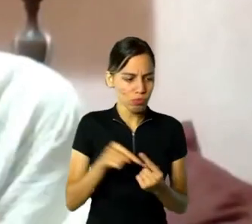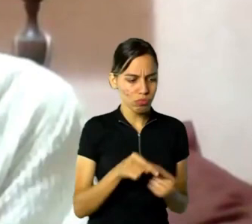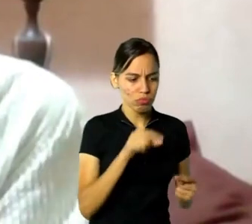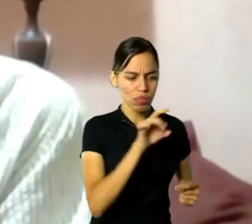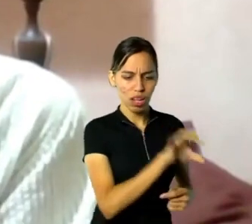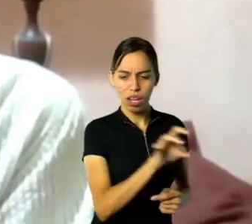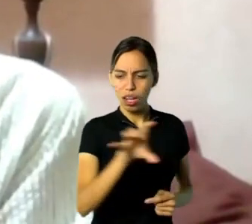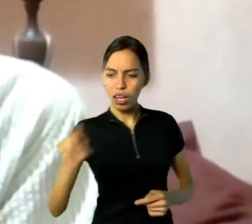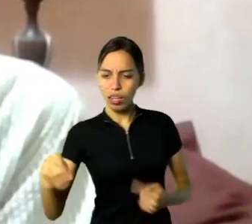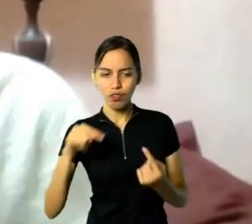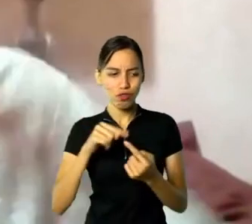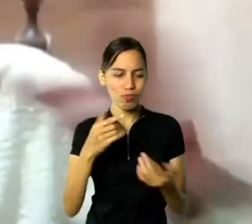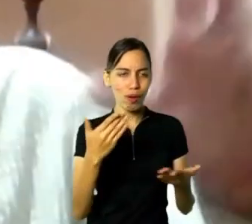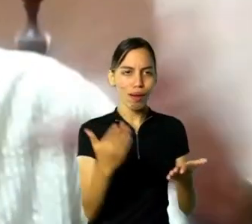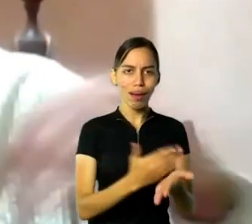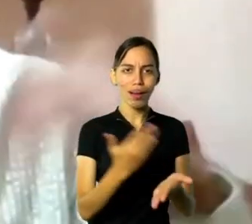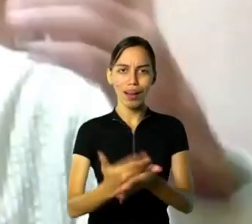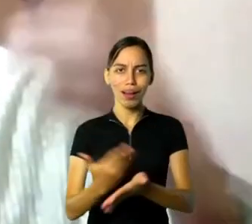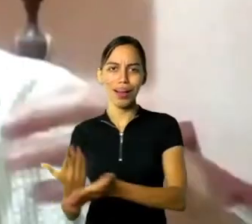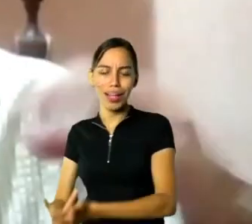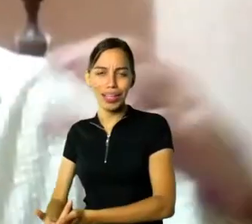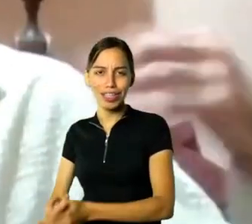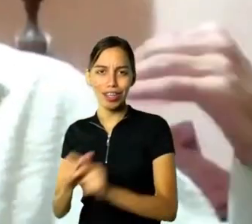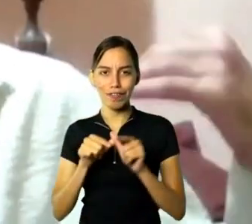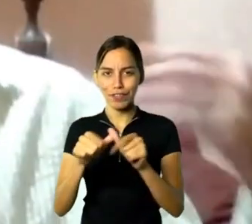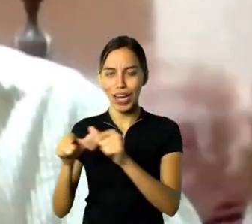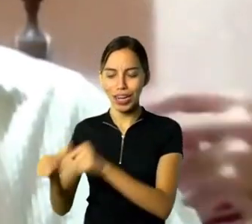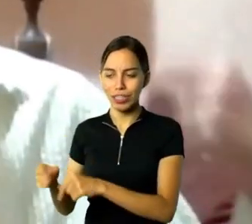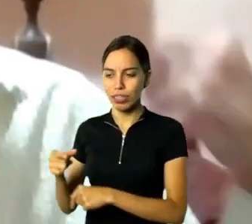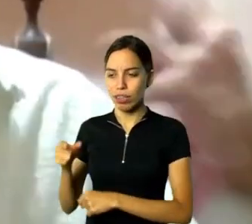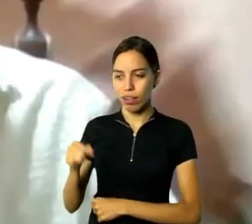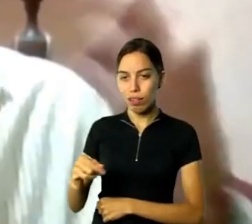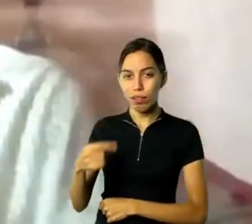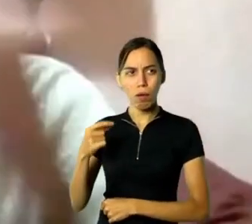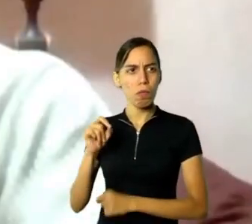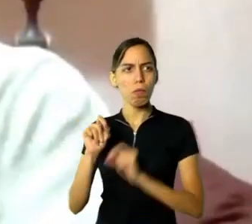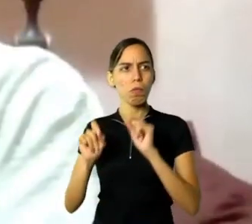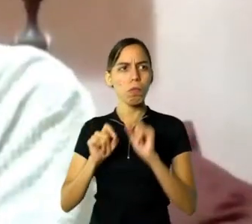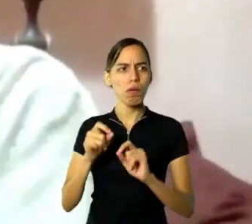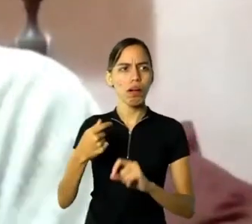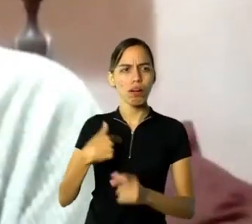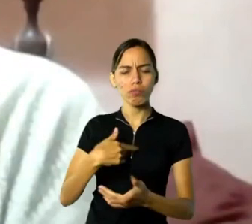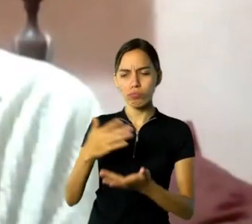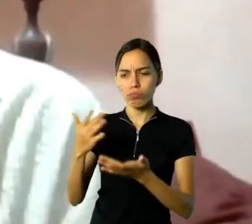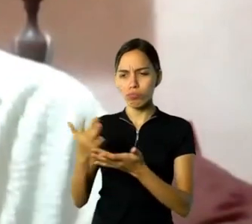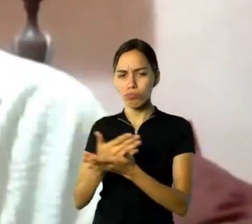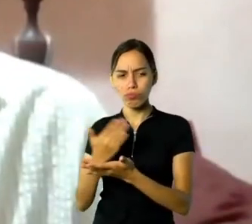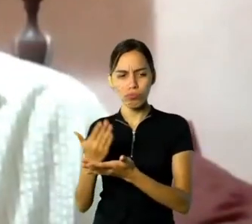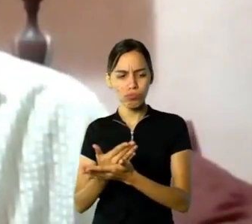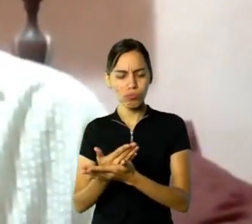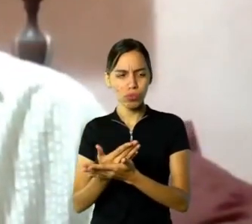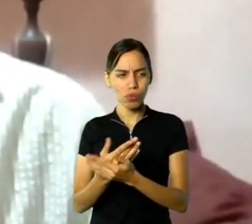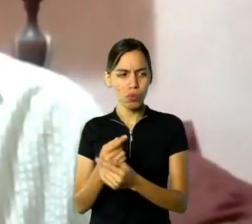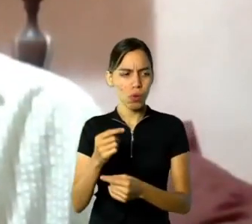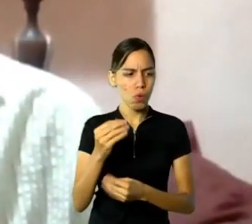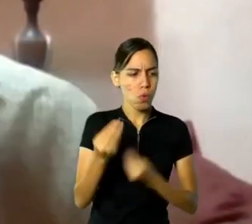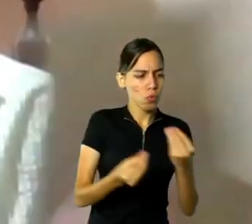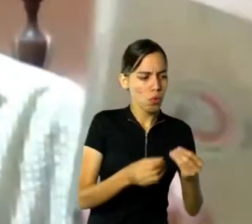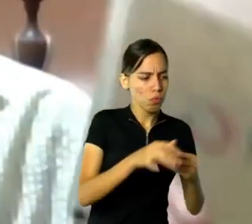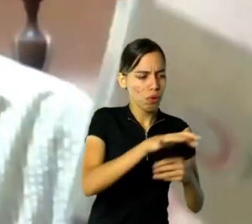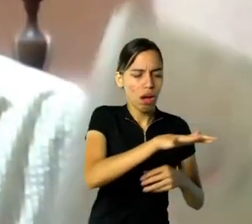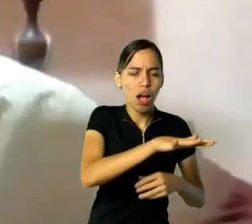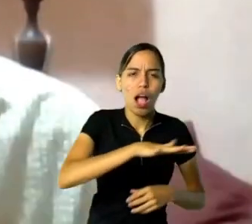eu estava fazendo, e analisando cada lugar, como que era a atmosfera de cada lugar, ao rememorar essa história, e quando